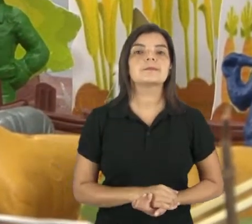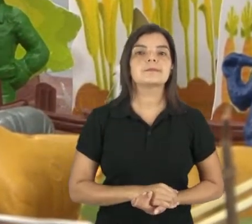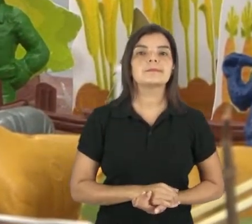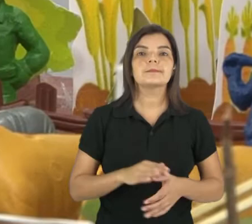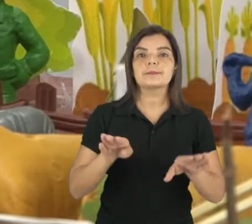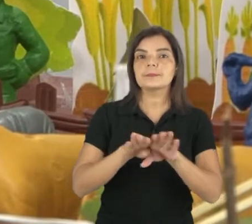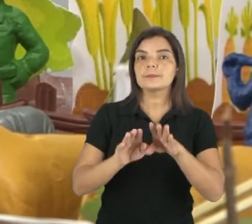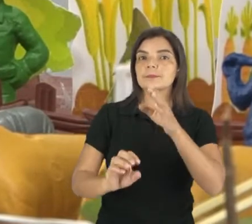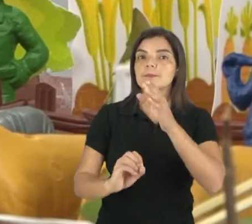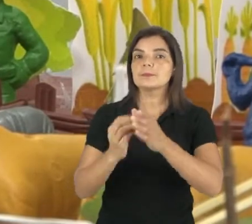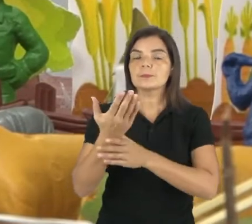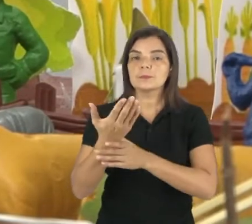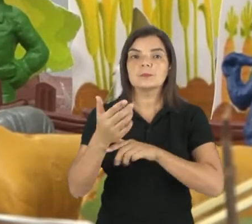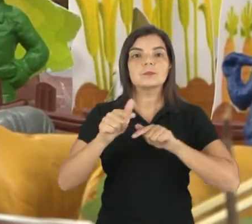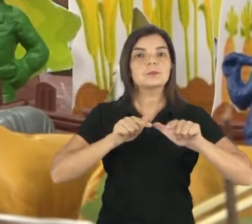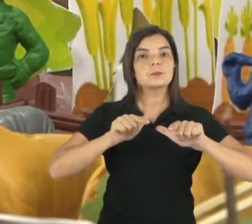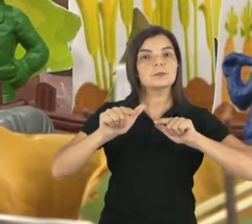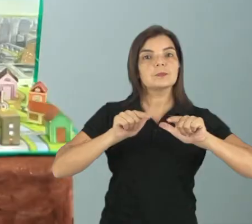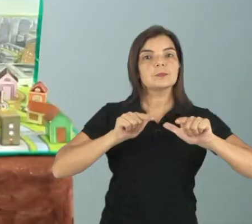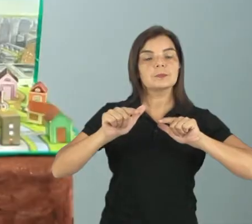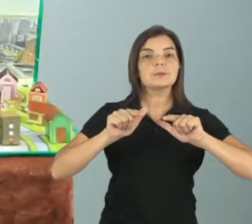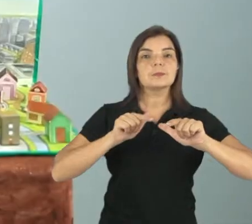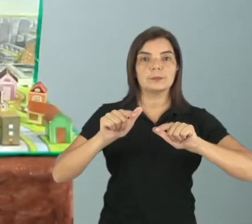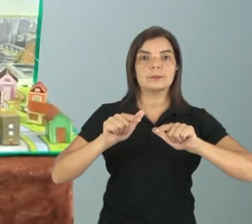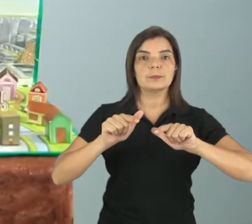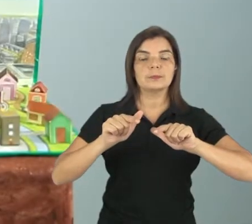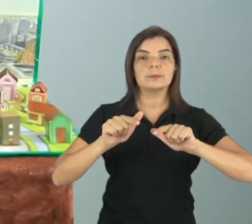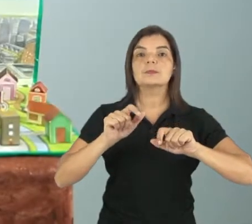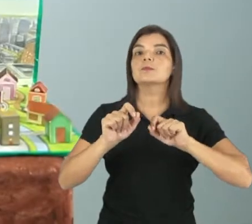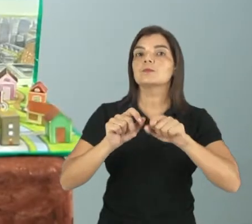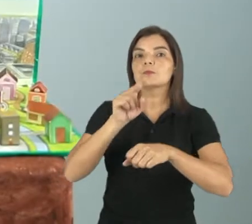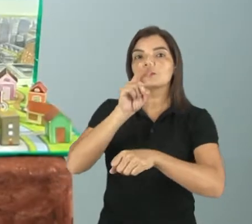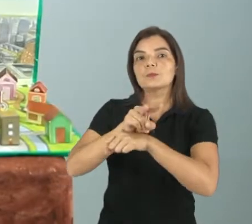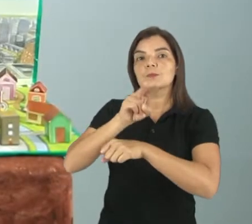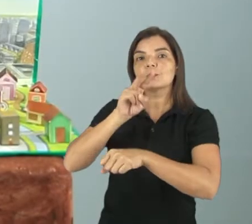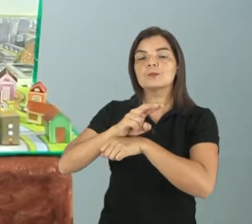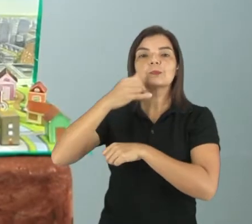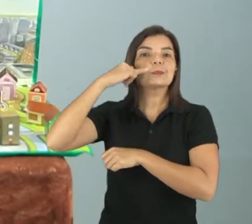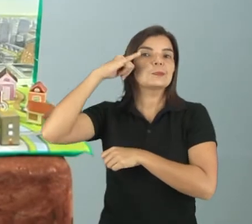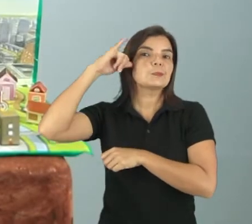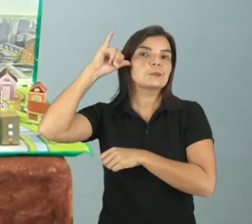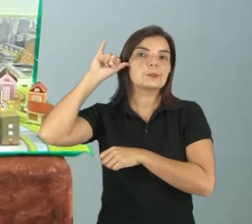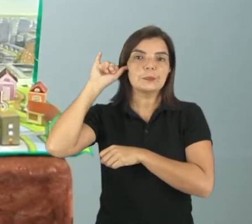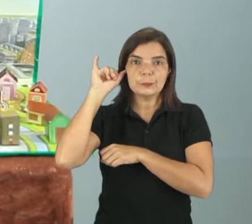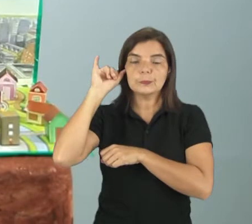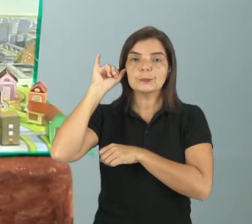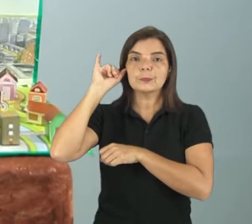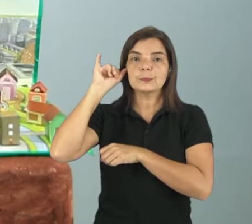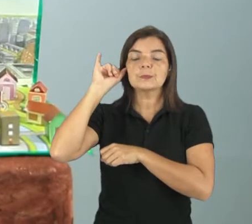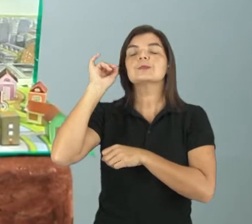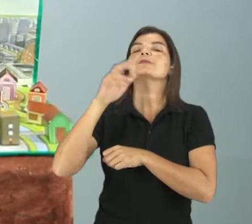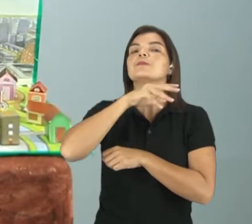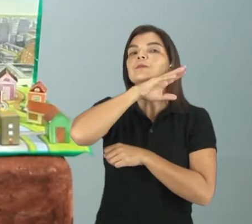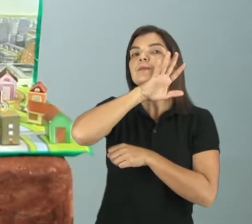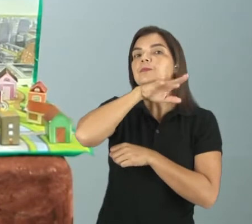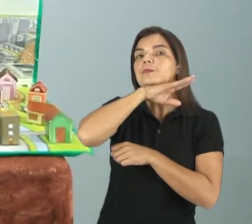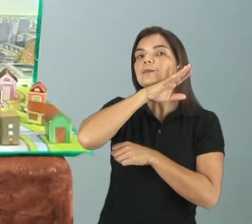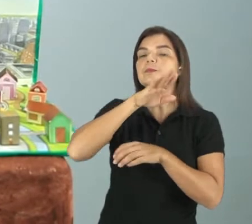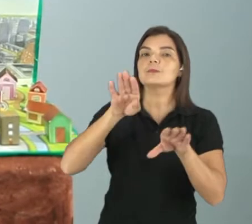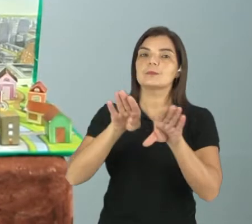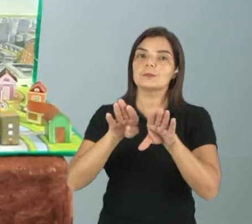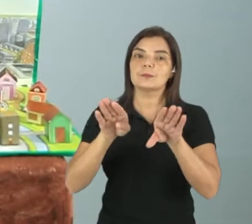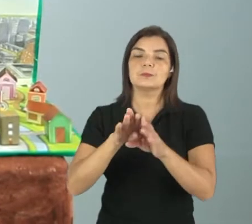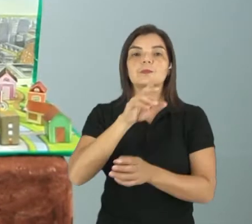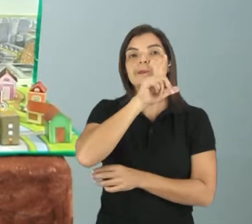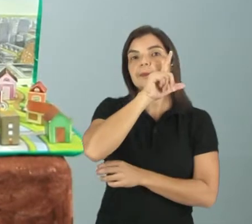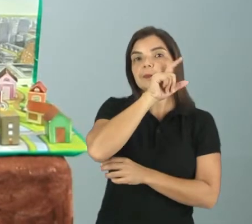E também é realizado o trabalho de agropecuária, que é o trabalho com a criação de animais, tanto